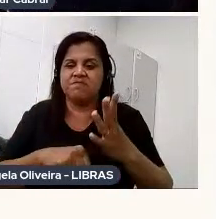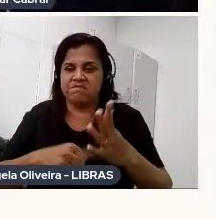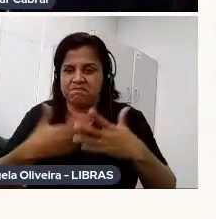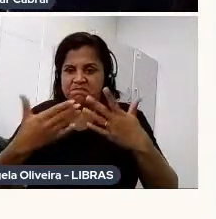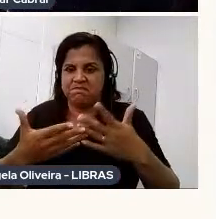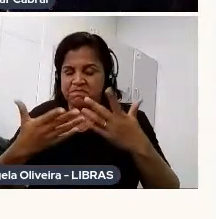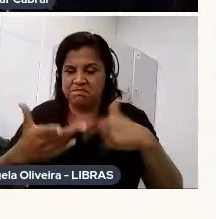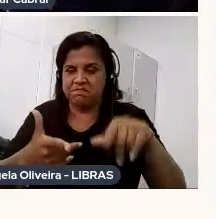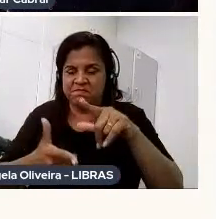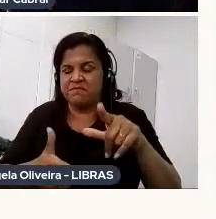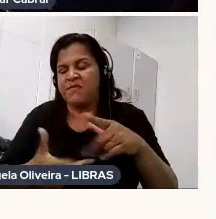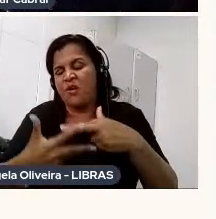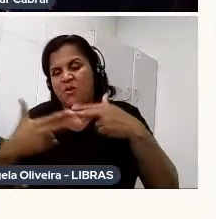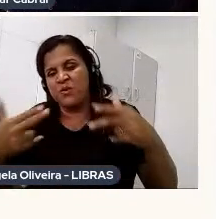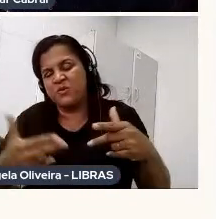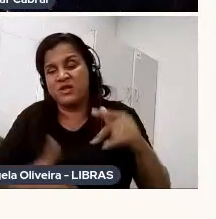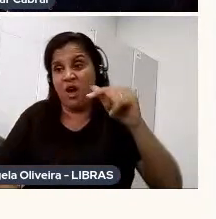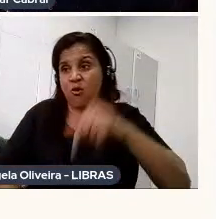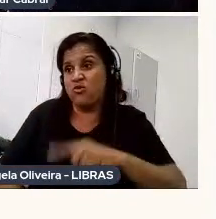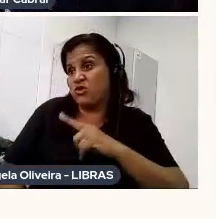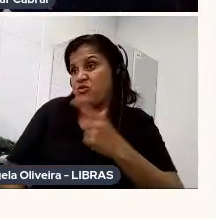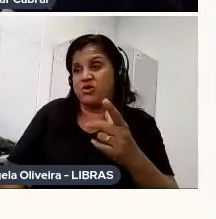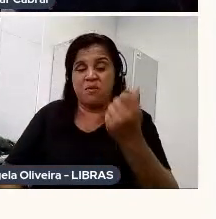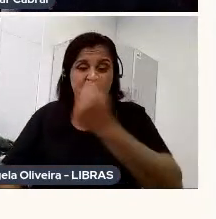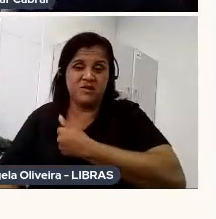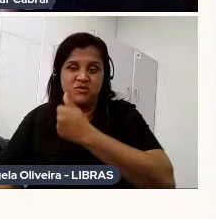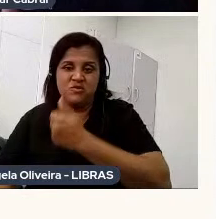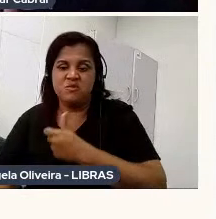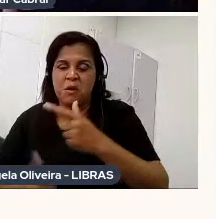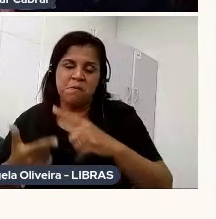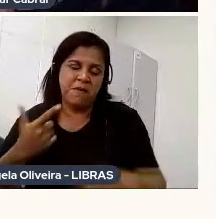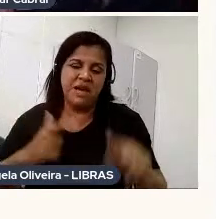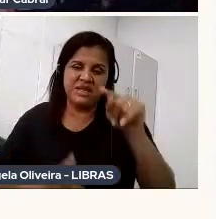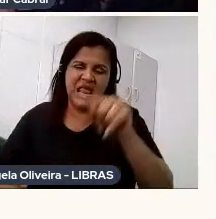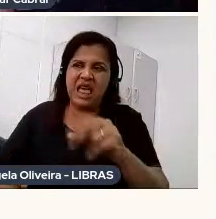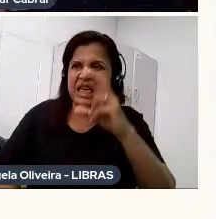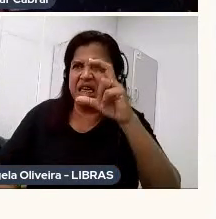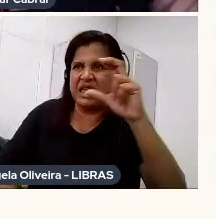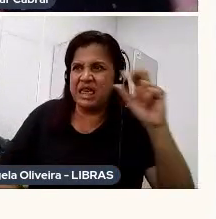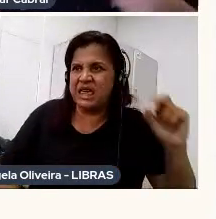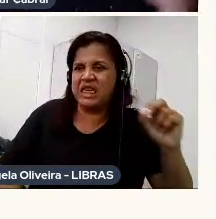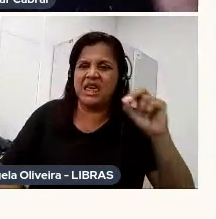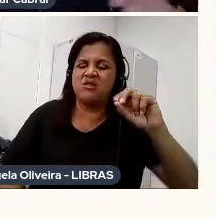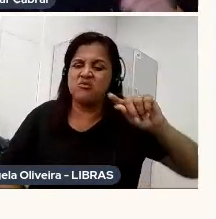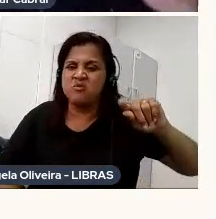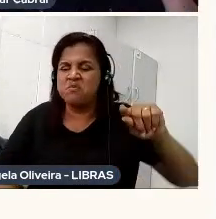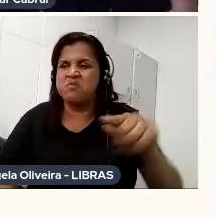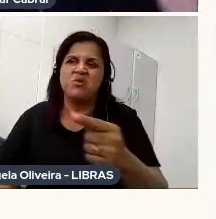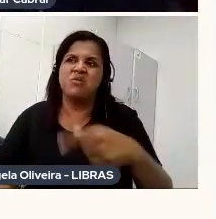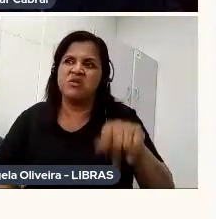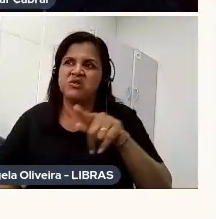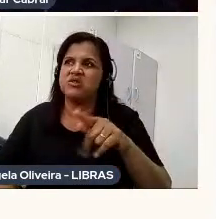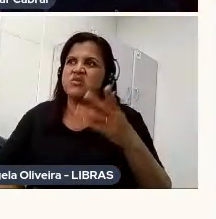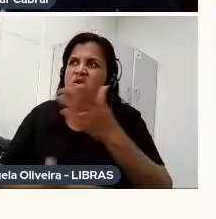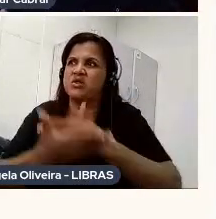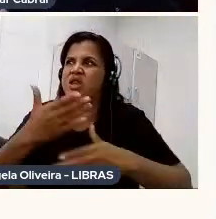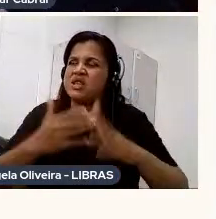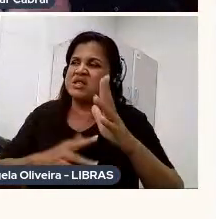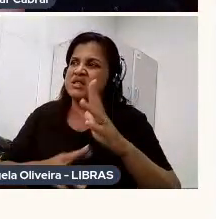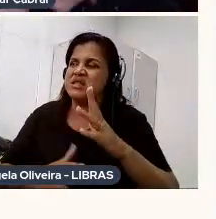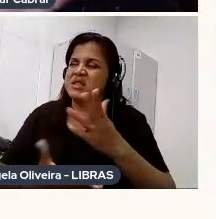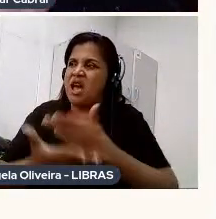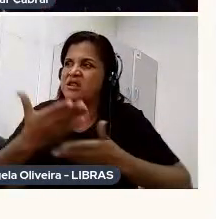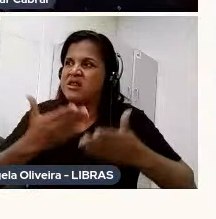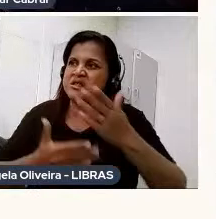sei lá, de, hoje eu não tenho mais os números, mas, sei lá, 500 mil post-its, assim, e tinha uma interação com o público, as pessoas deixavam